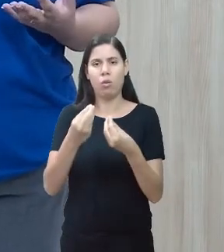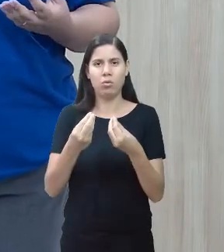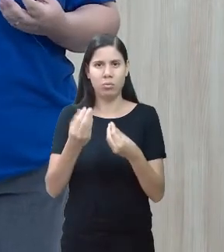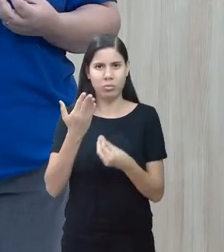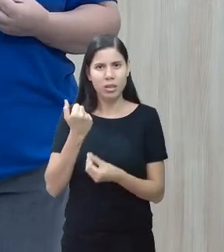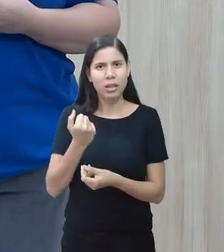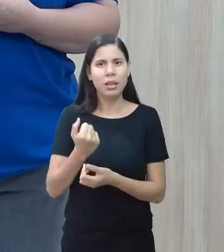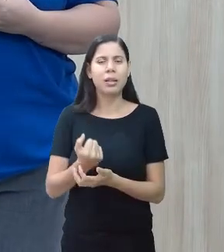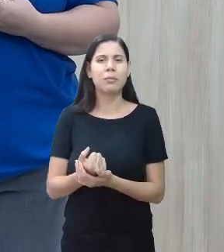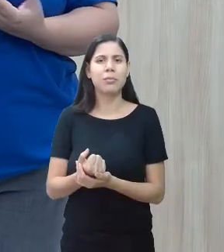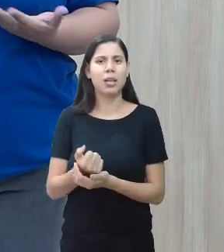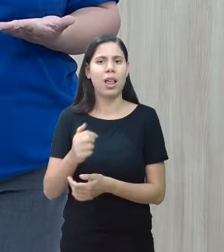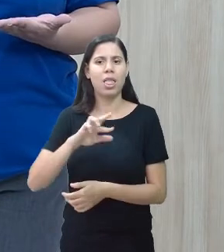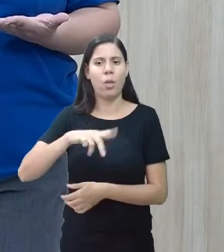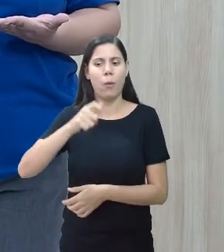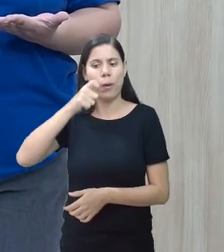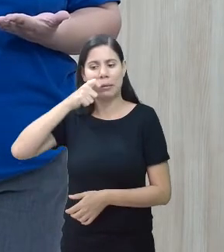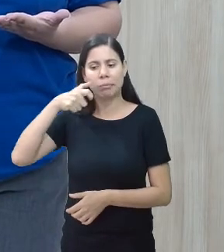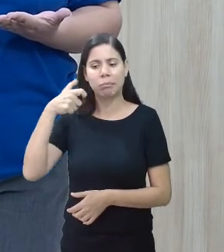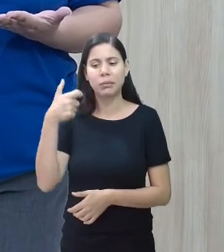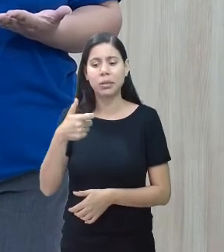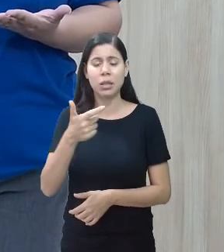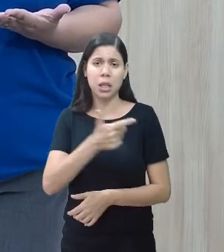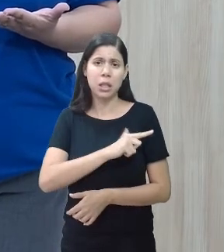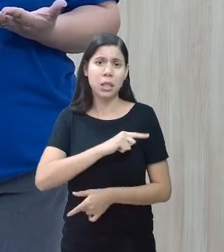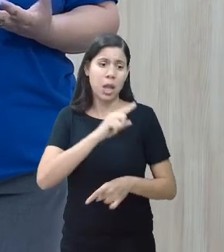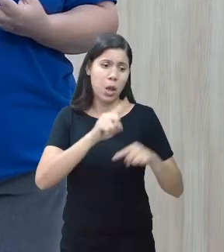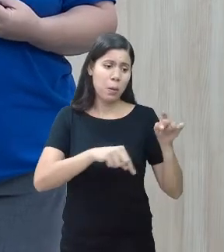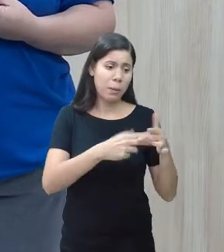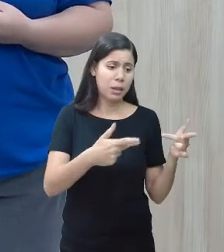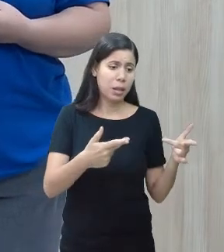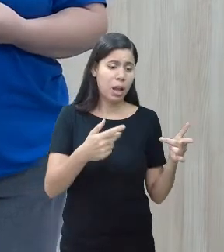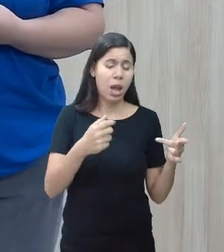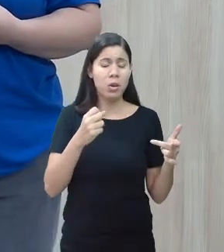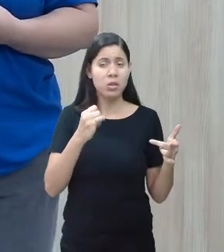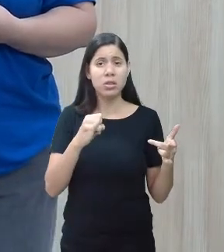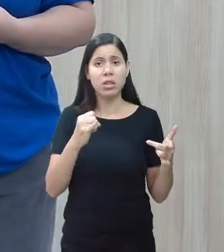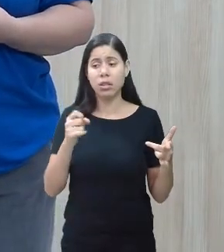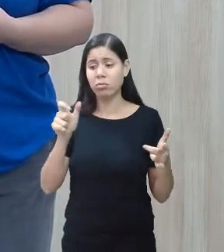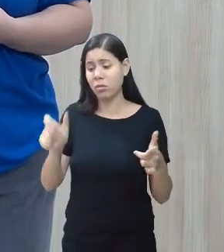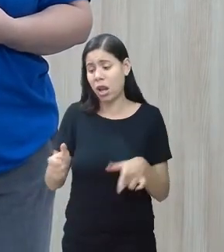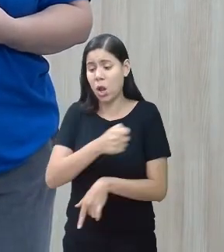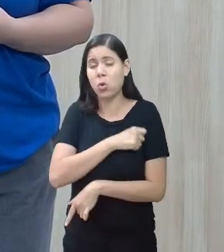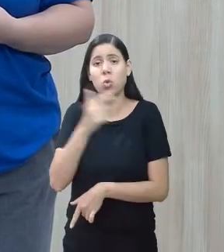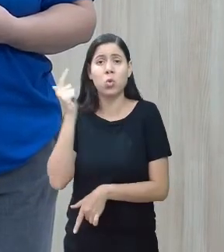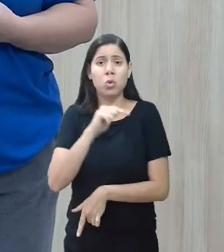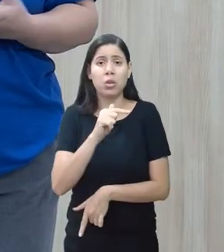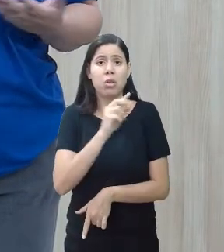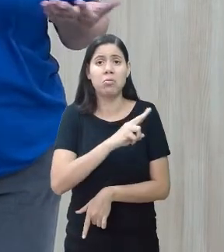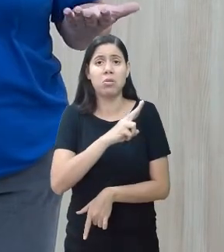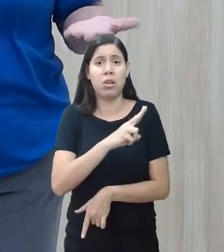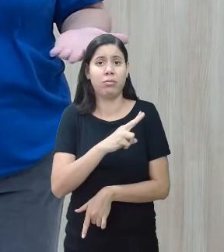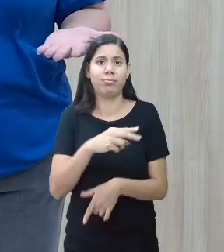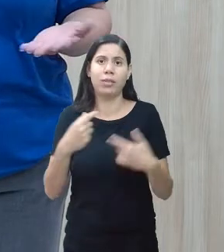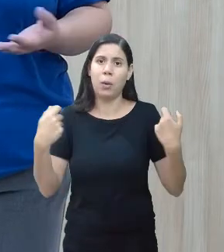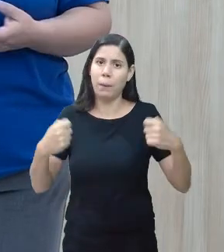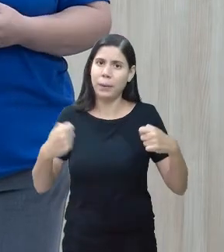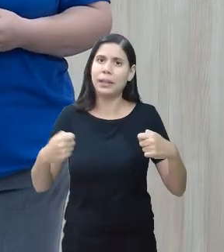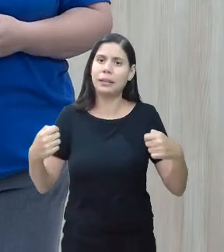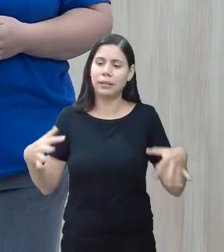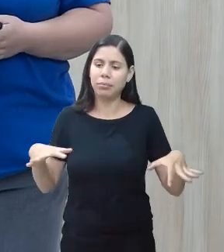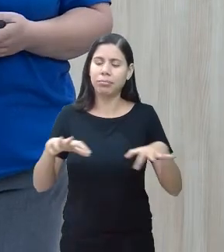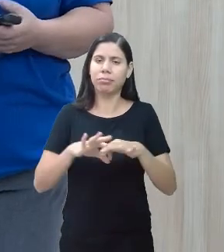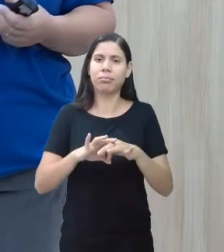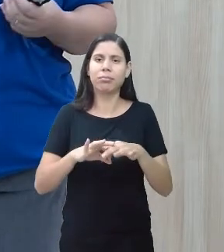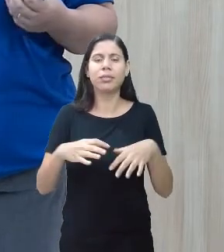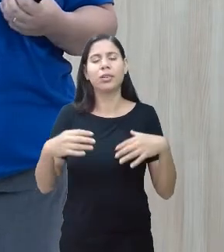não é interessante. Ele só funciona quando conseguimos fazer isso. Então, eu espero que vocês tenham